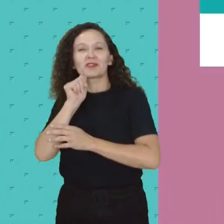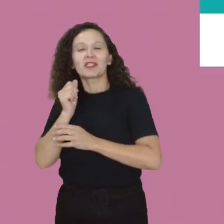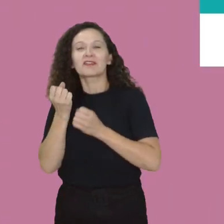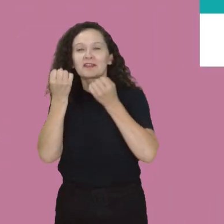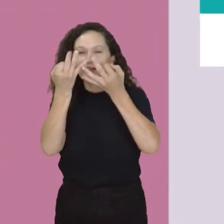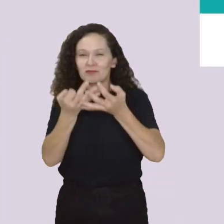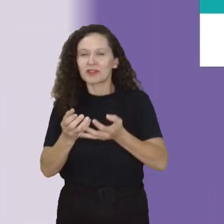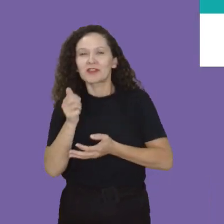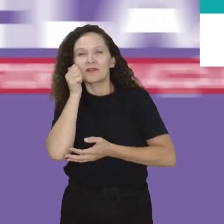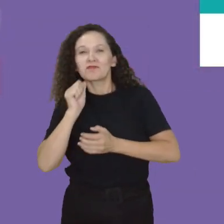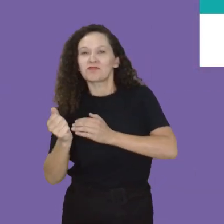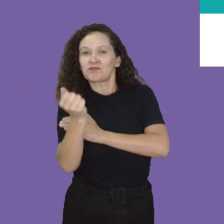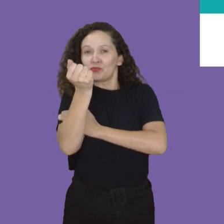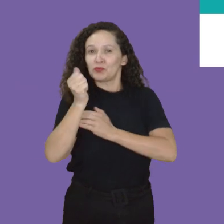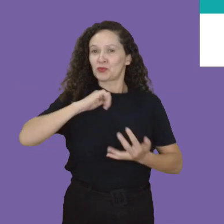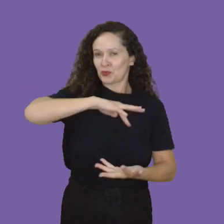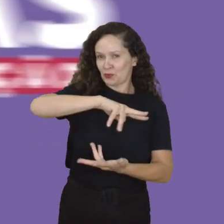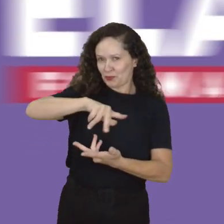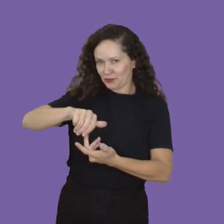feminismo no mundo